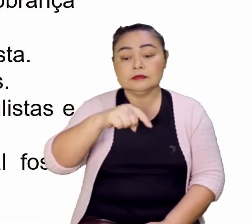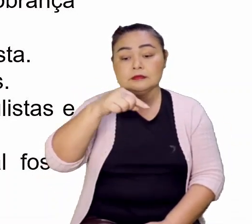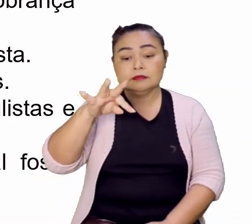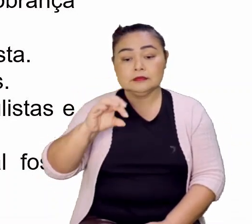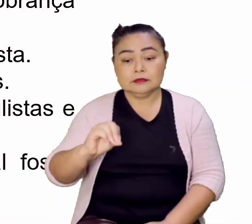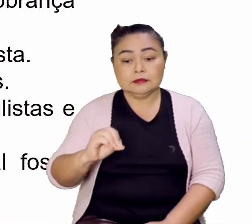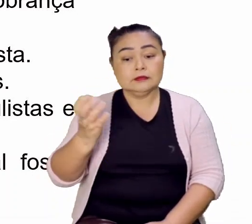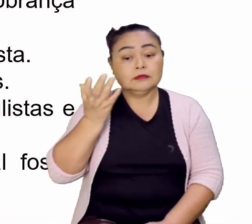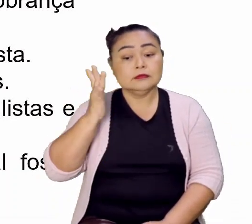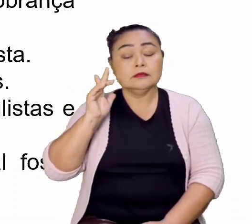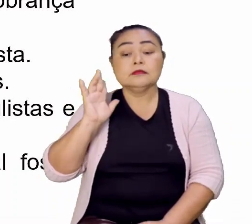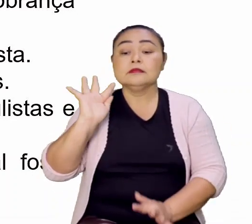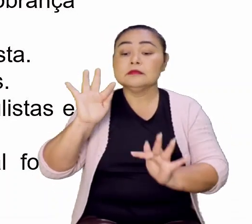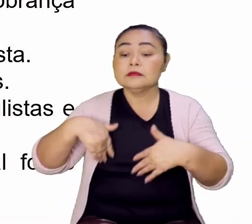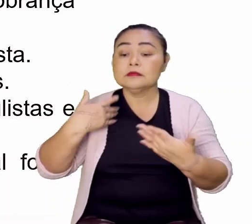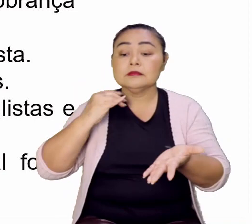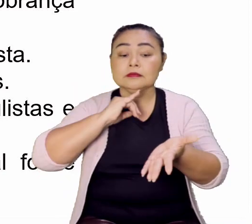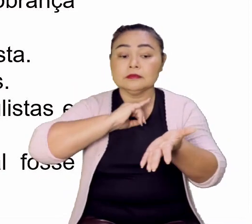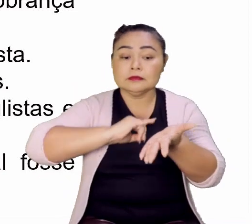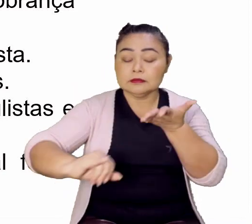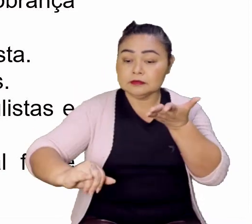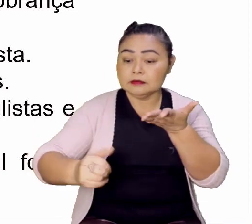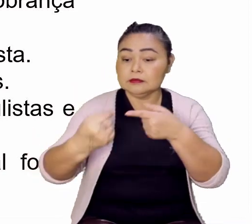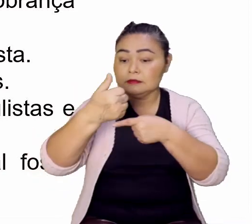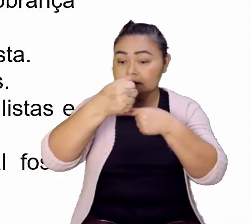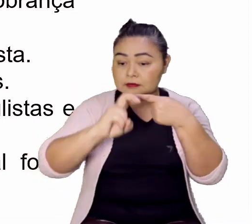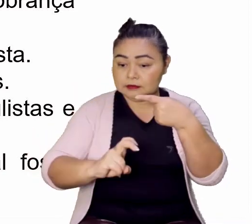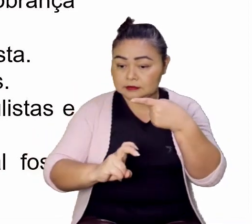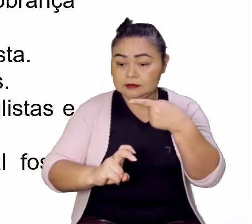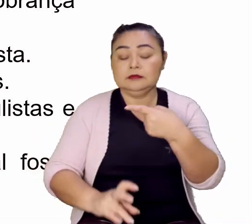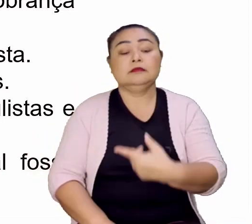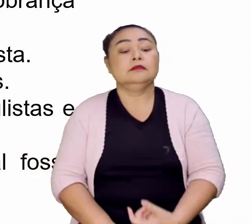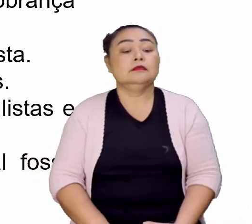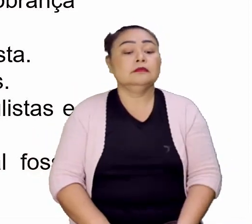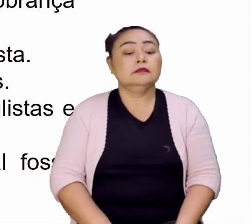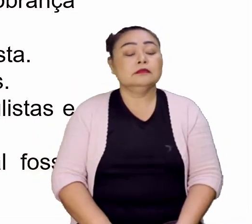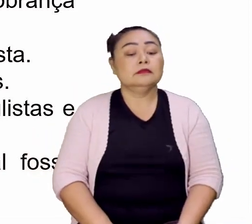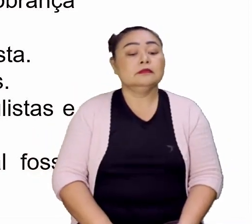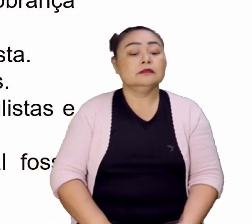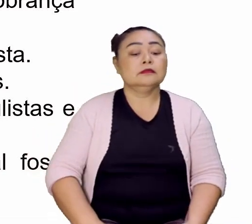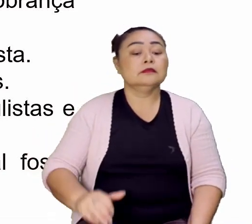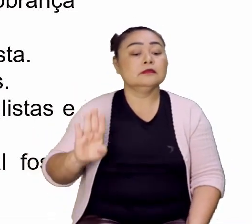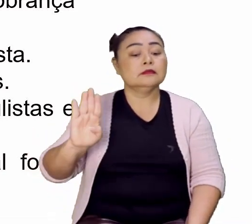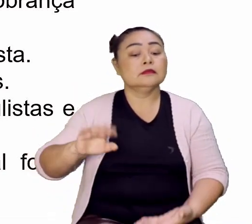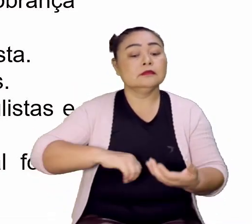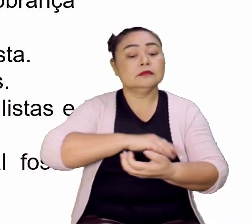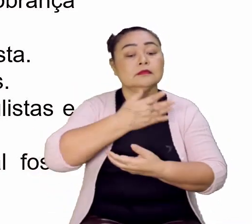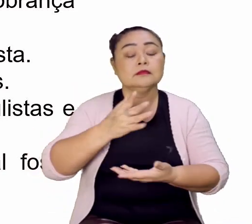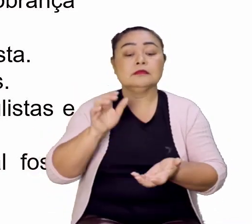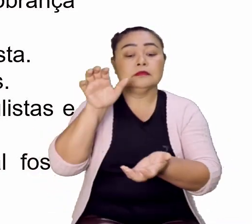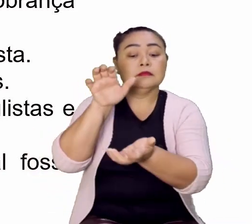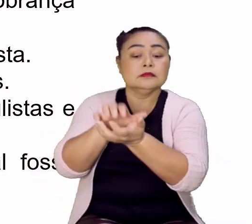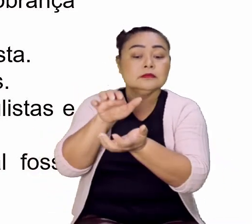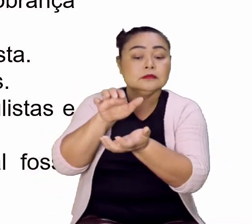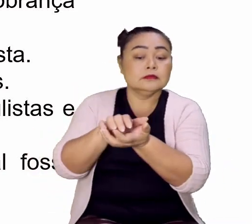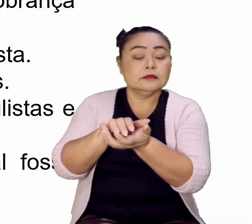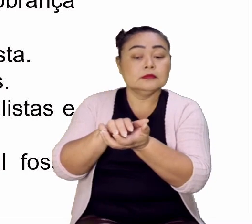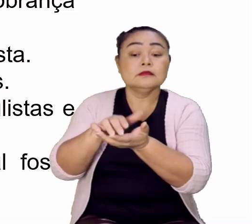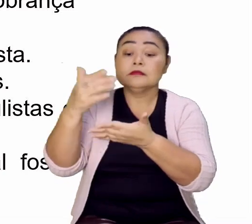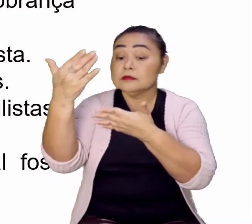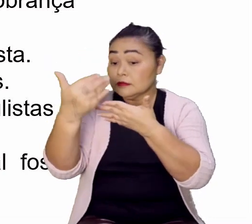que criou o fim da cobrança de um quinto. B, revolução pernambucana,